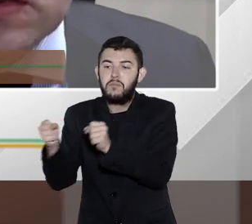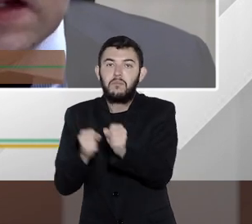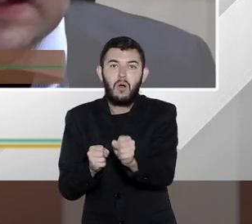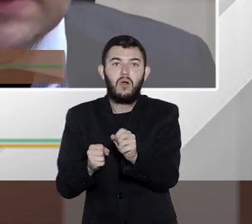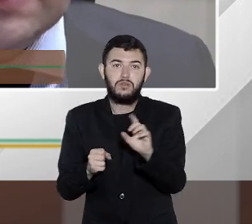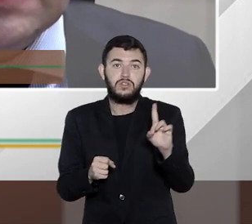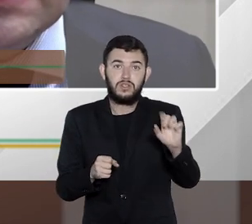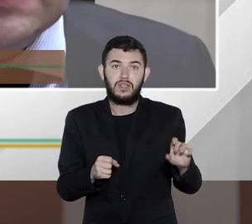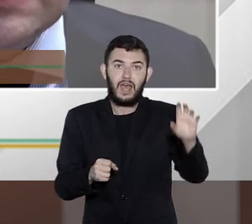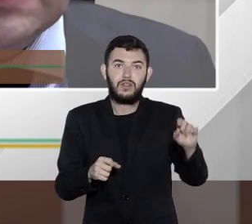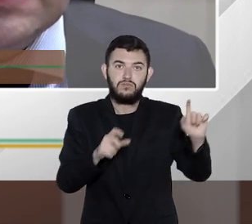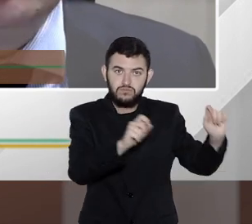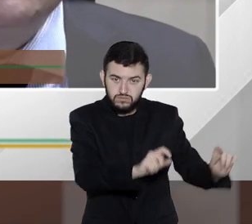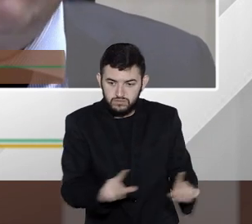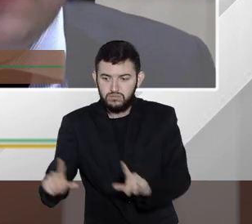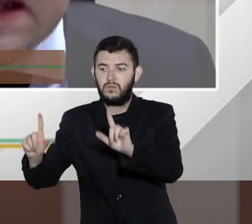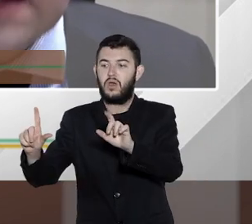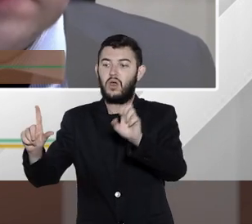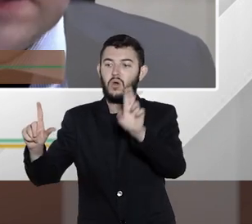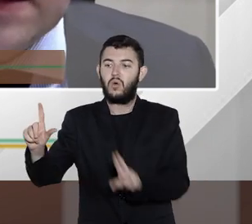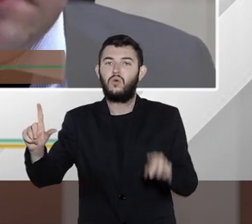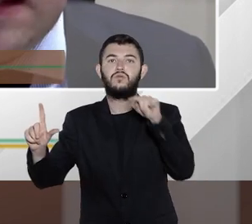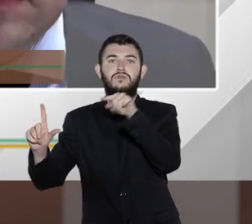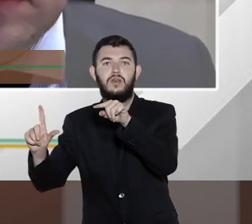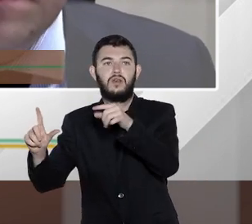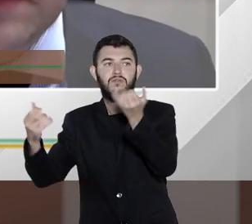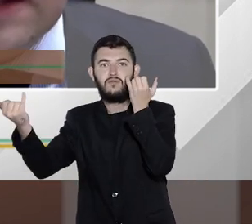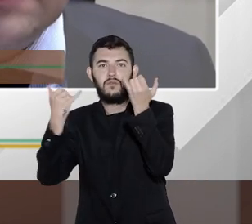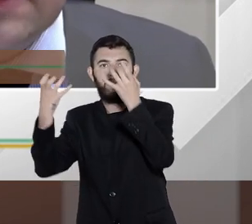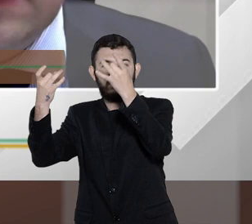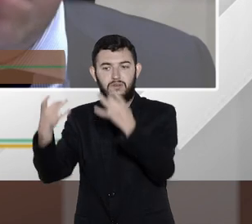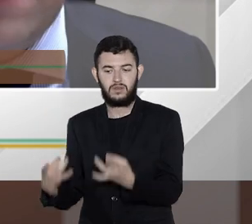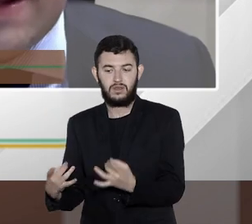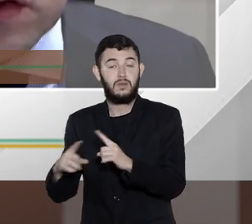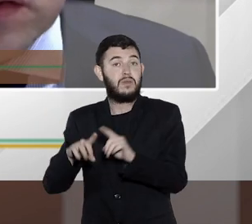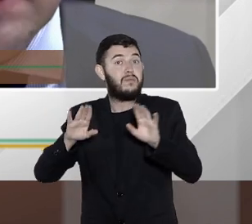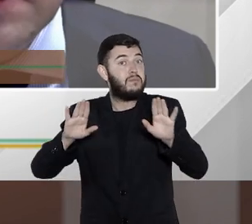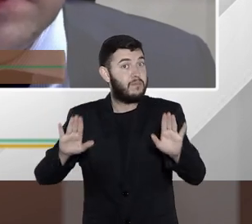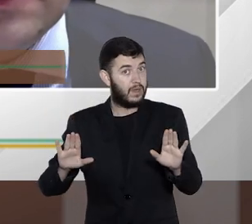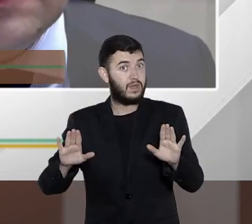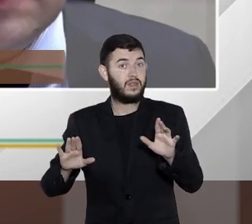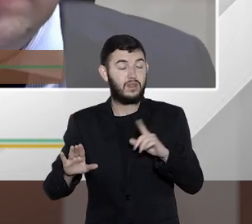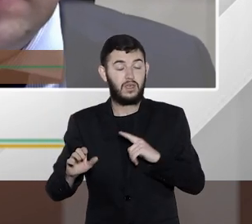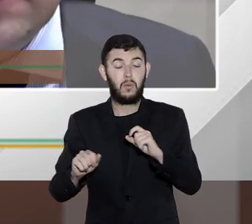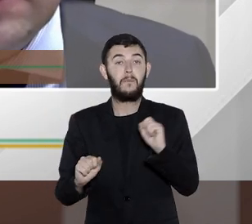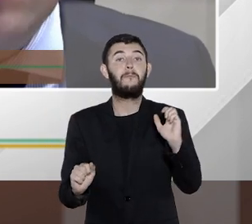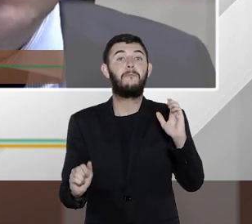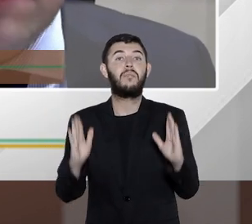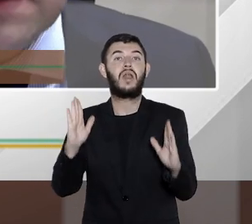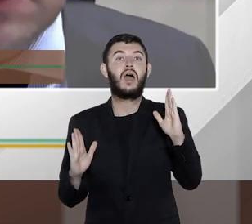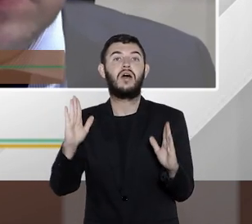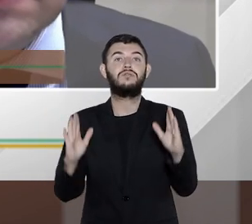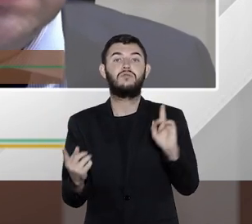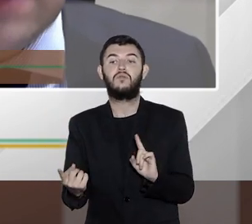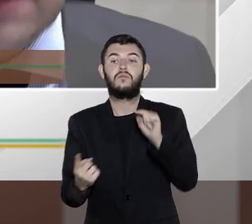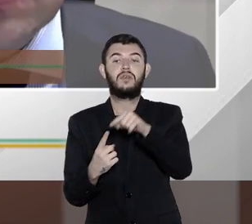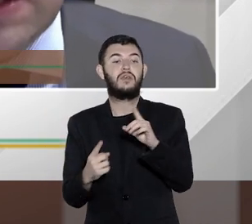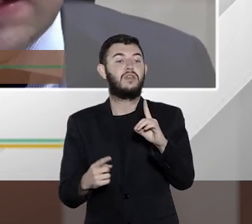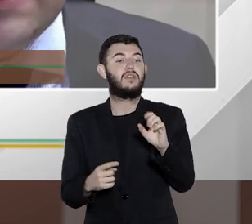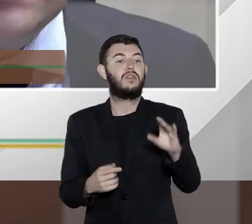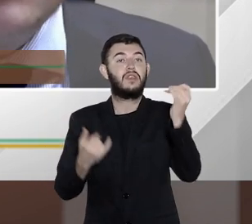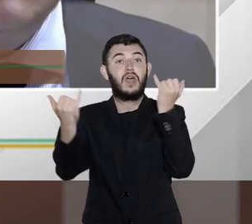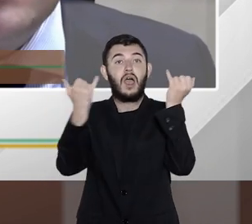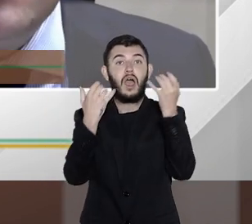meios que justifiquem esse tratamento, que tem que ter um prazo de conservação desses